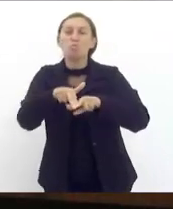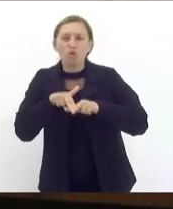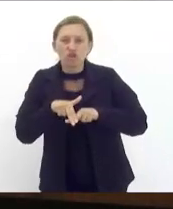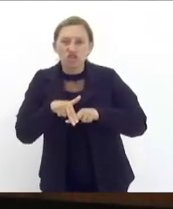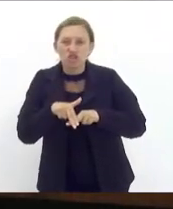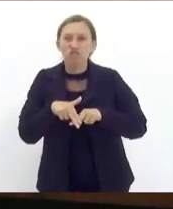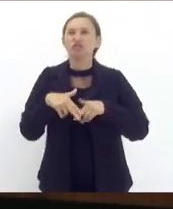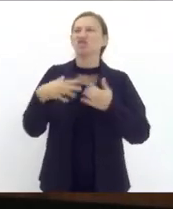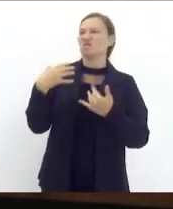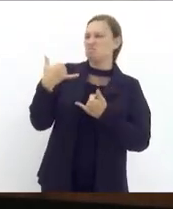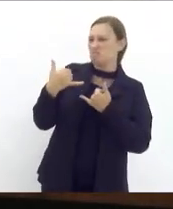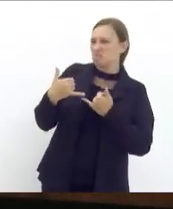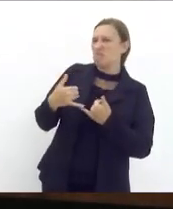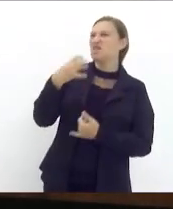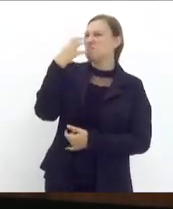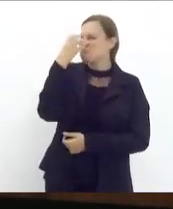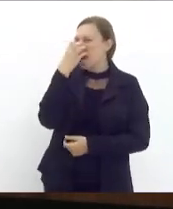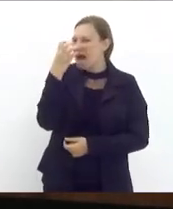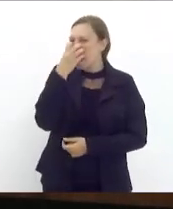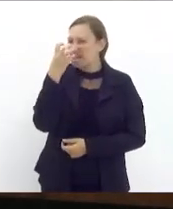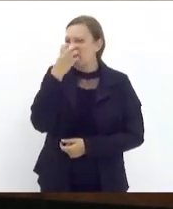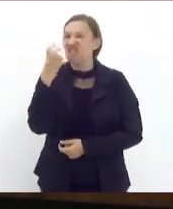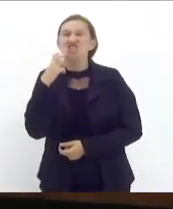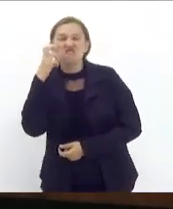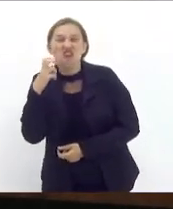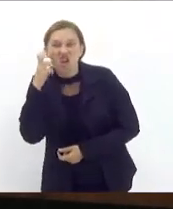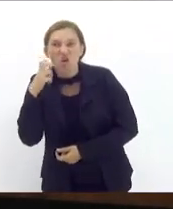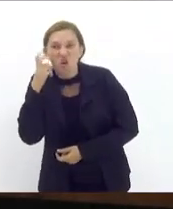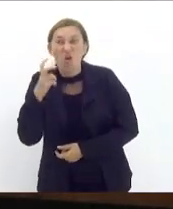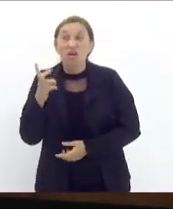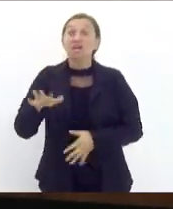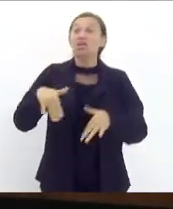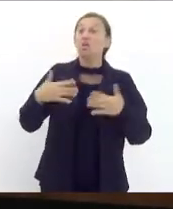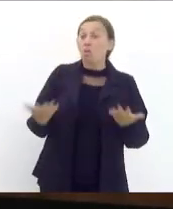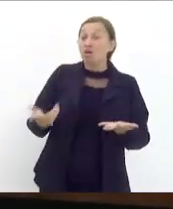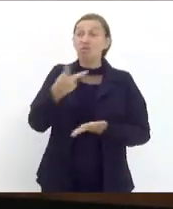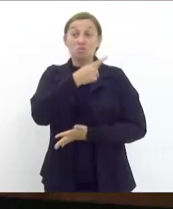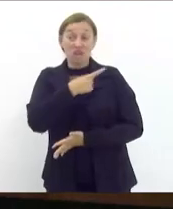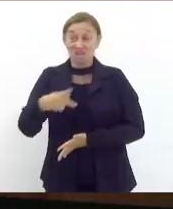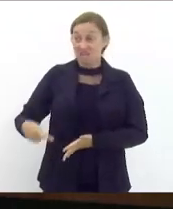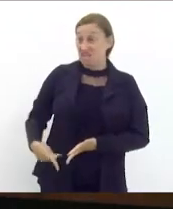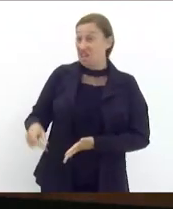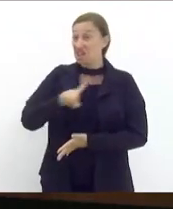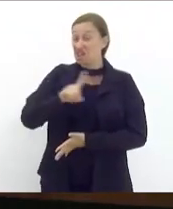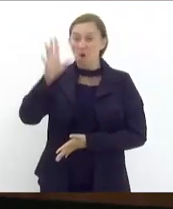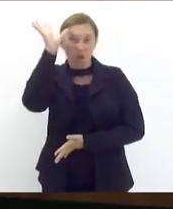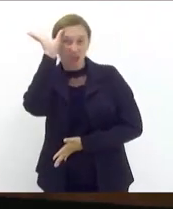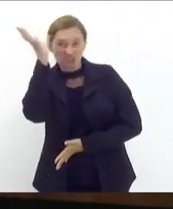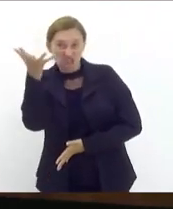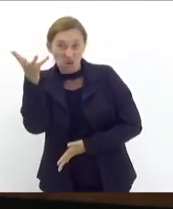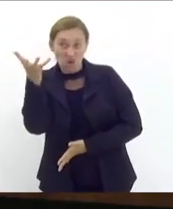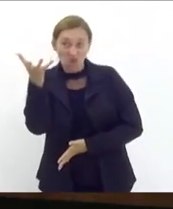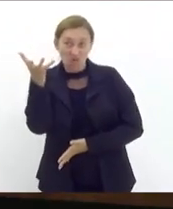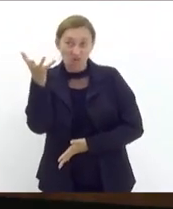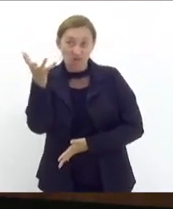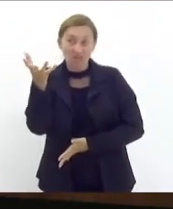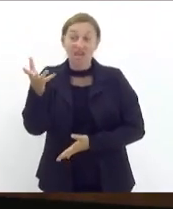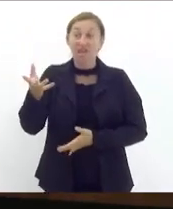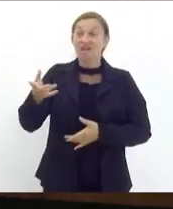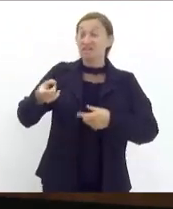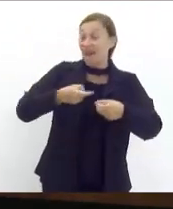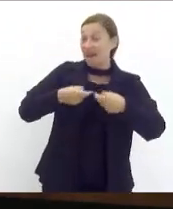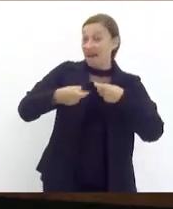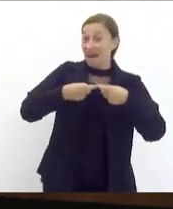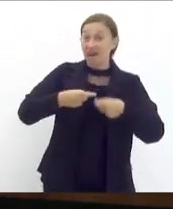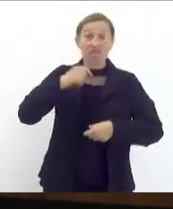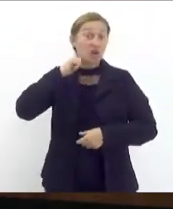chacota e vergonha mundial isso quando o presidente não resolve se meter na guerra da Ucrânia